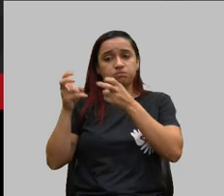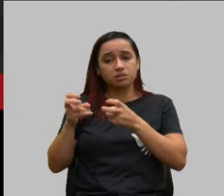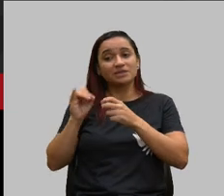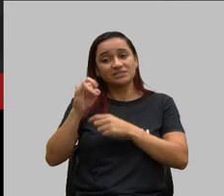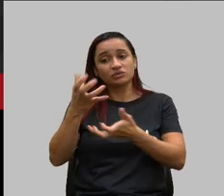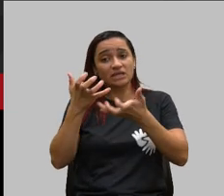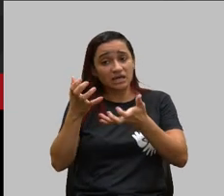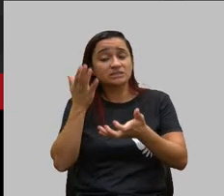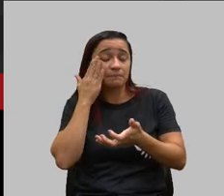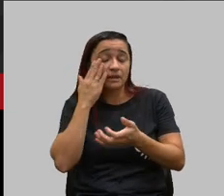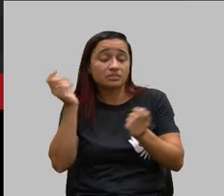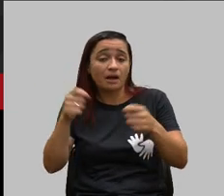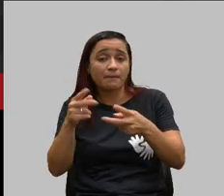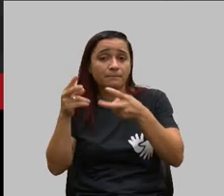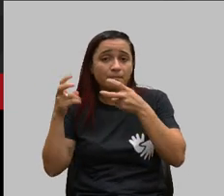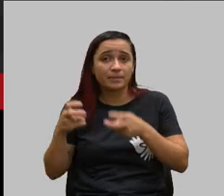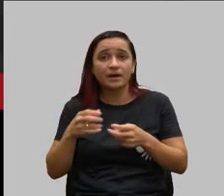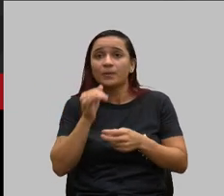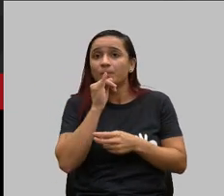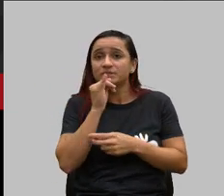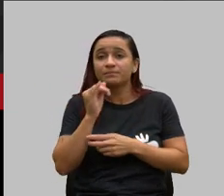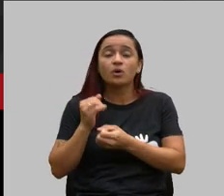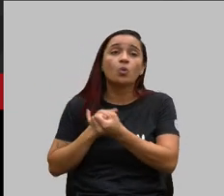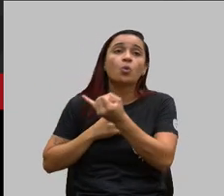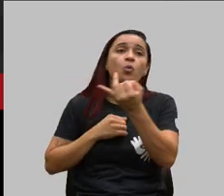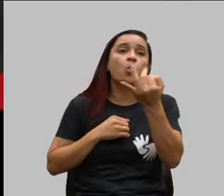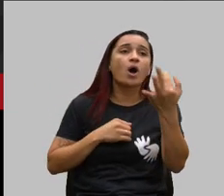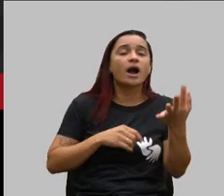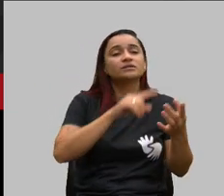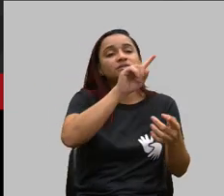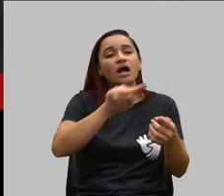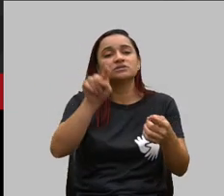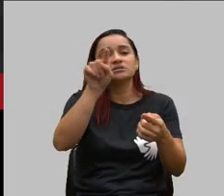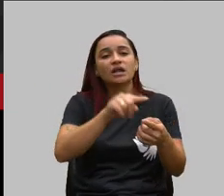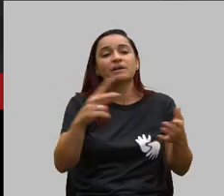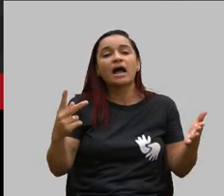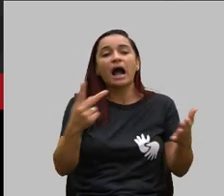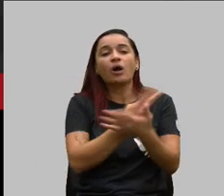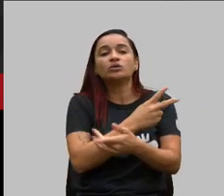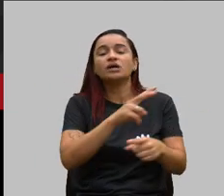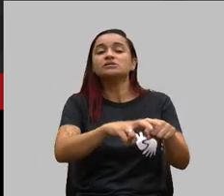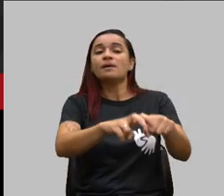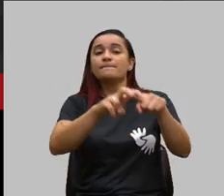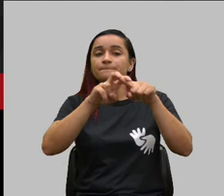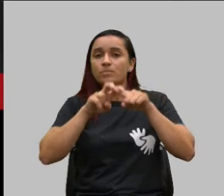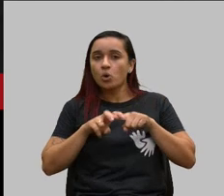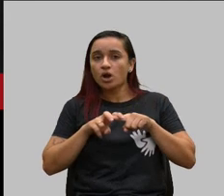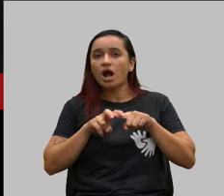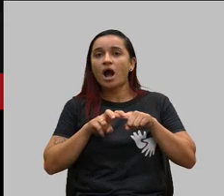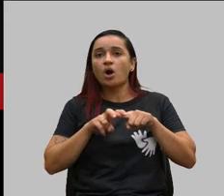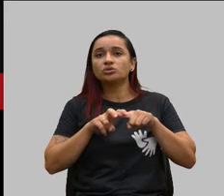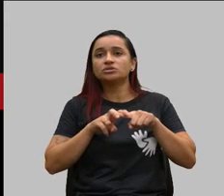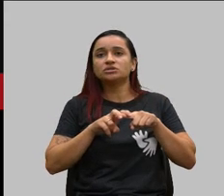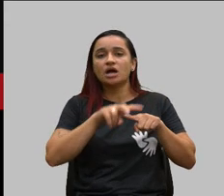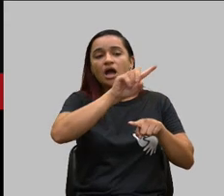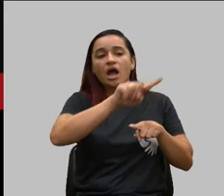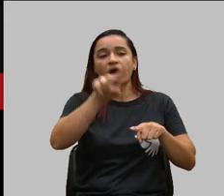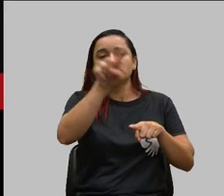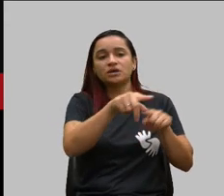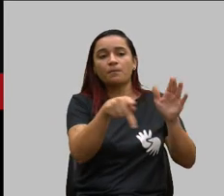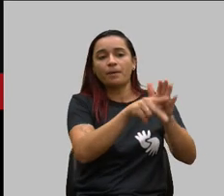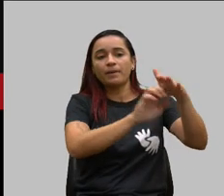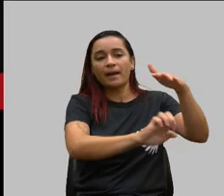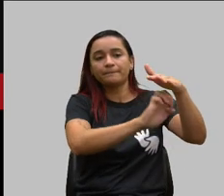seguinte quantos cancelamentos se dão por decisão de operadora dos contratos